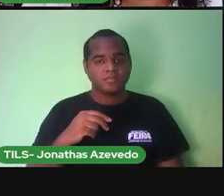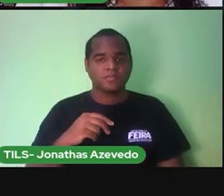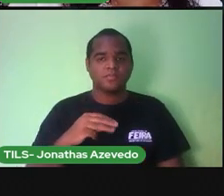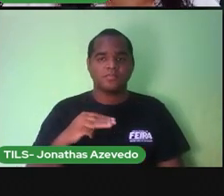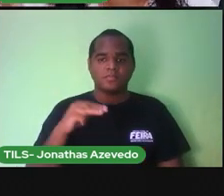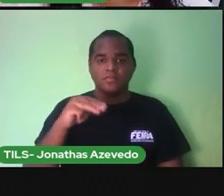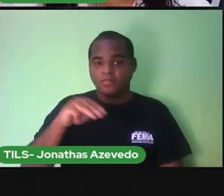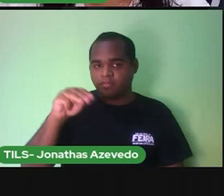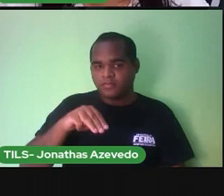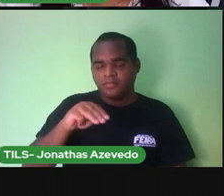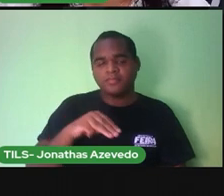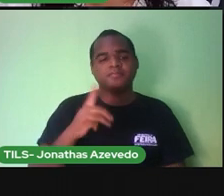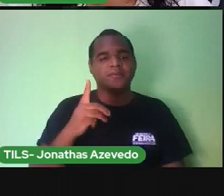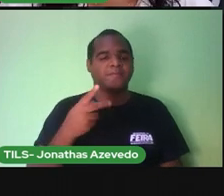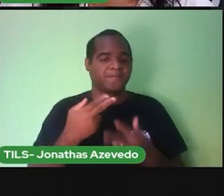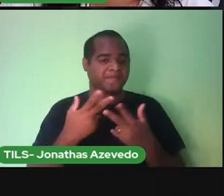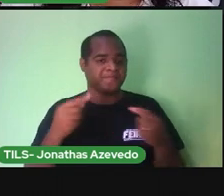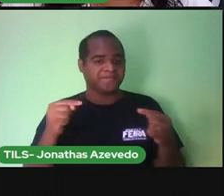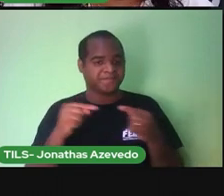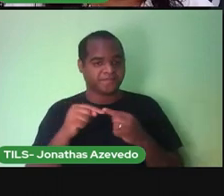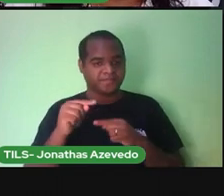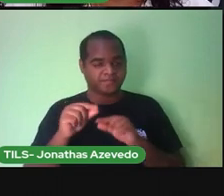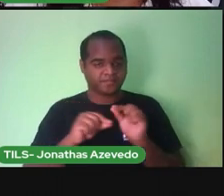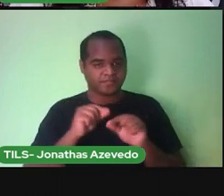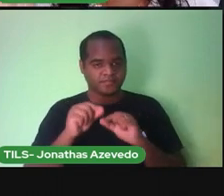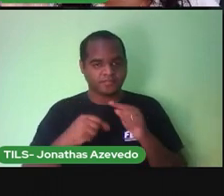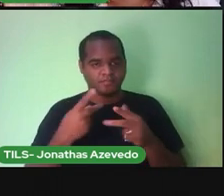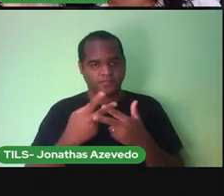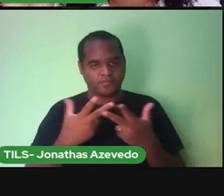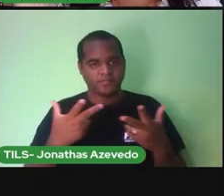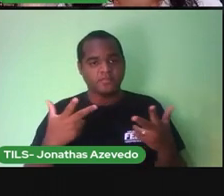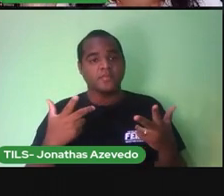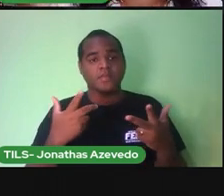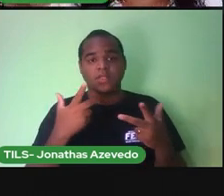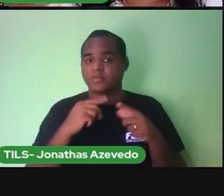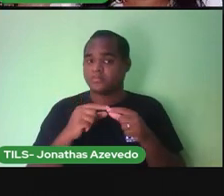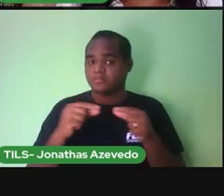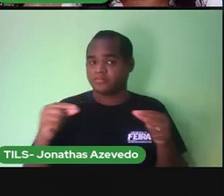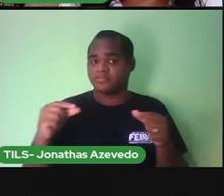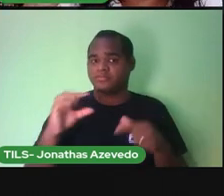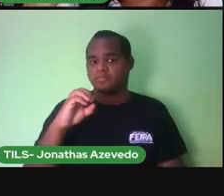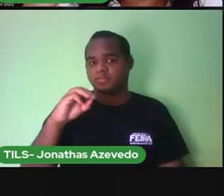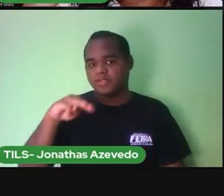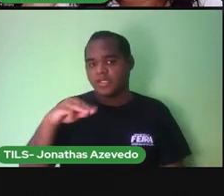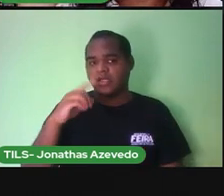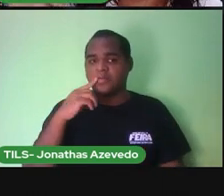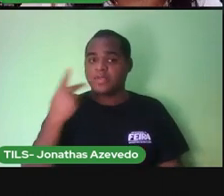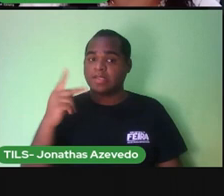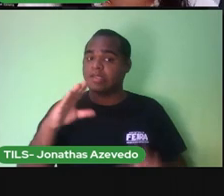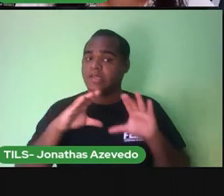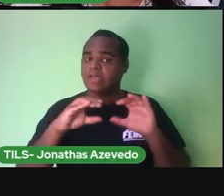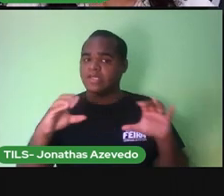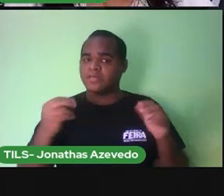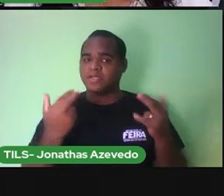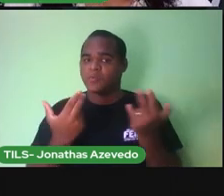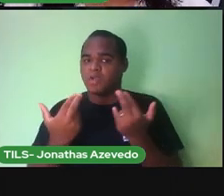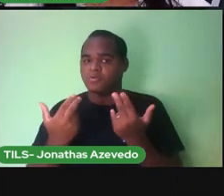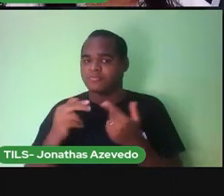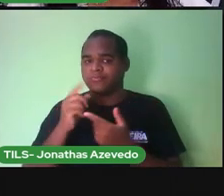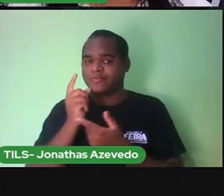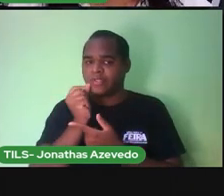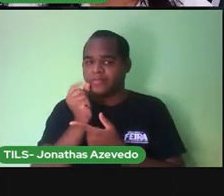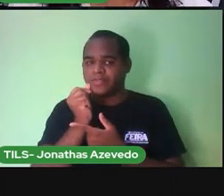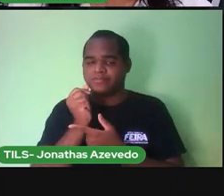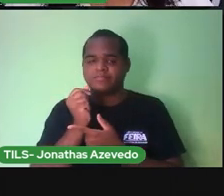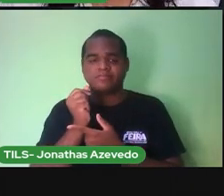tem mais Do que alguns centímetros A cama não é Do mesmo tamanho Do lápis E o